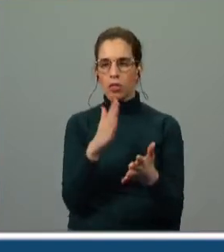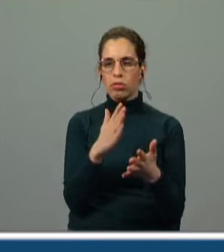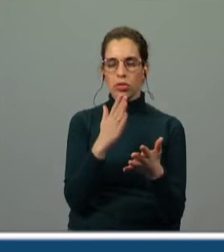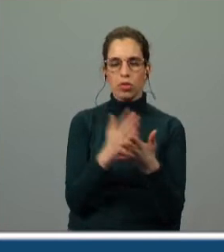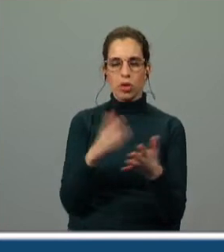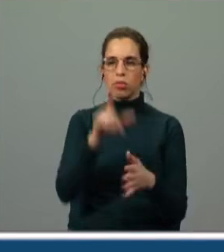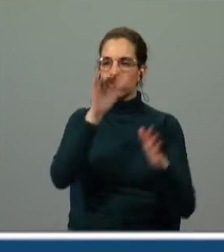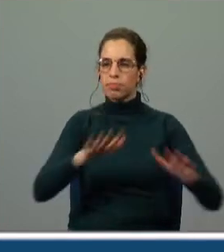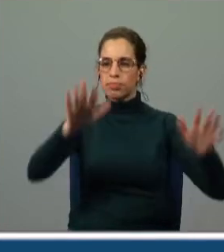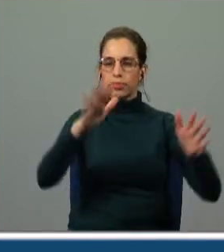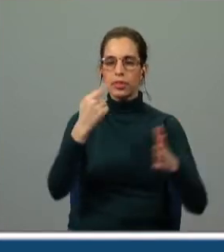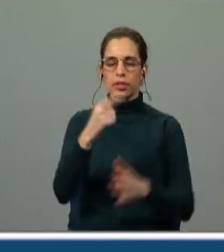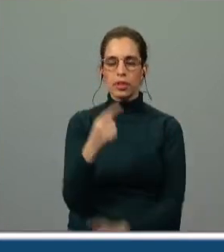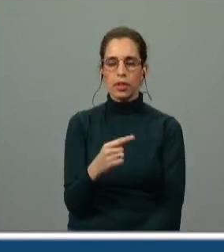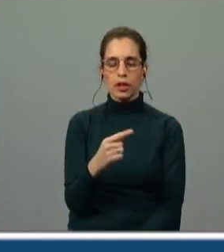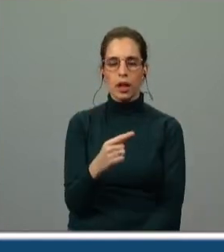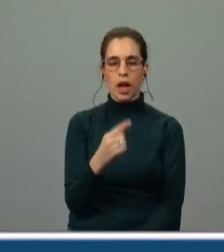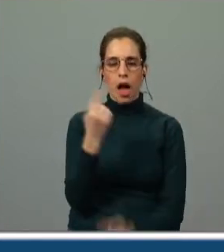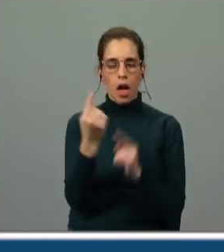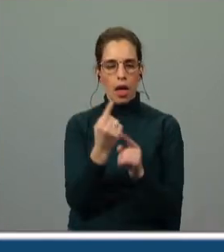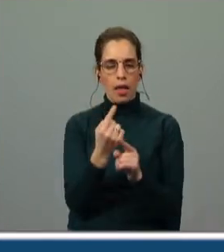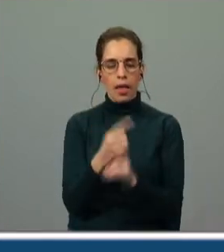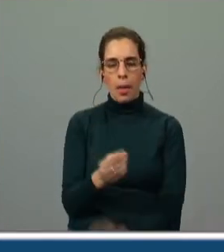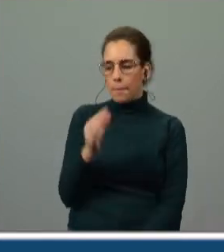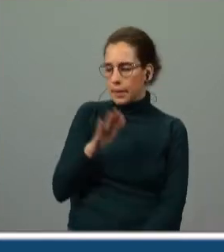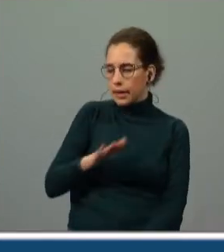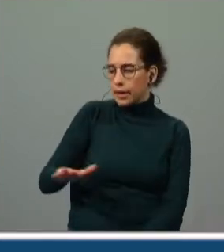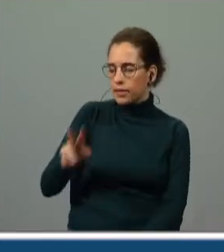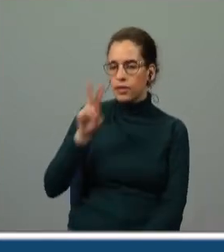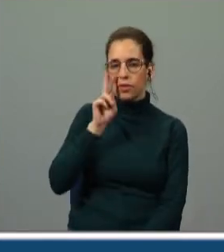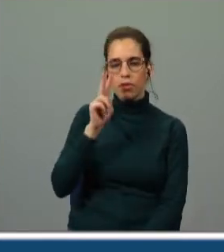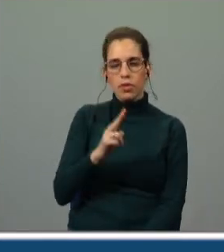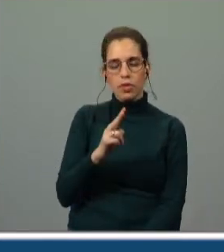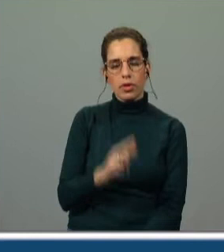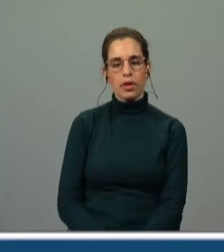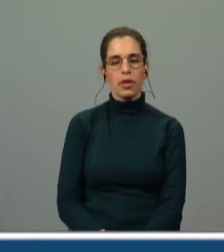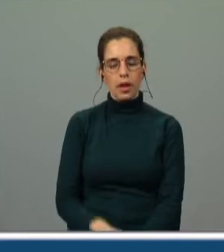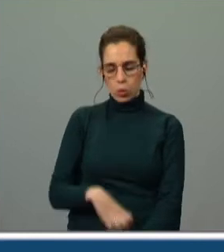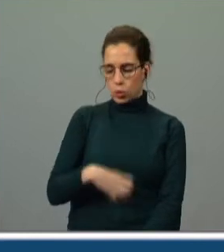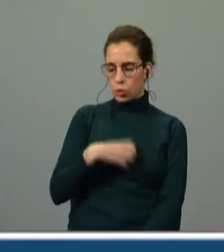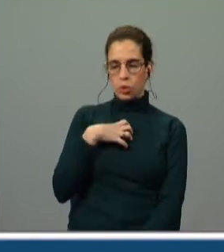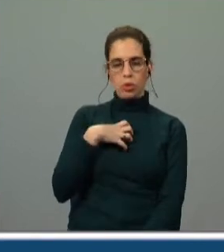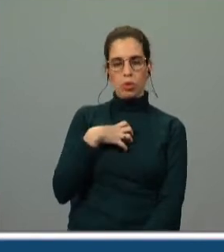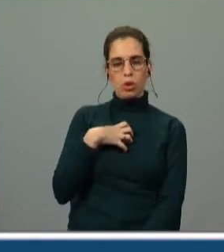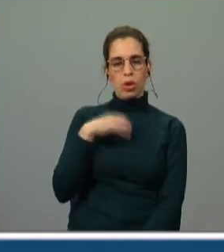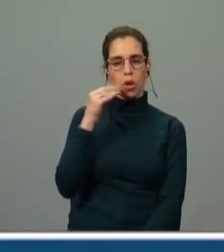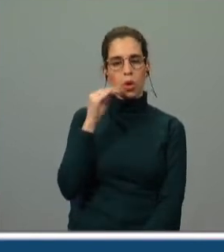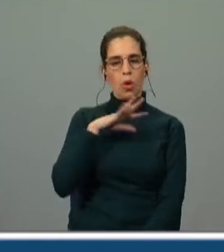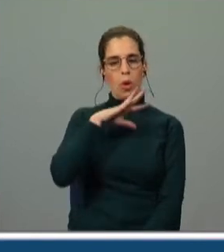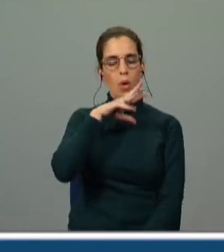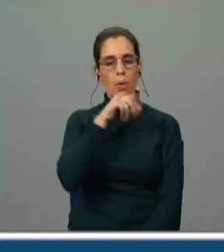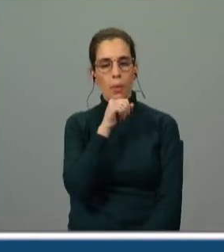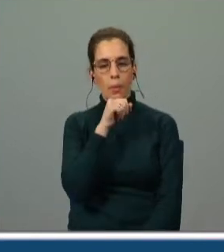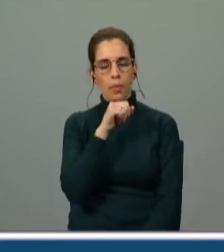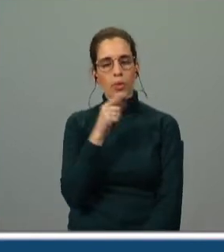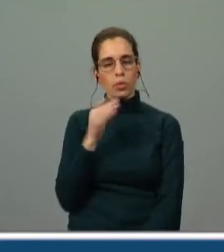rapinas aéreas têm o intento. Como pequenas crianças viu a gente terem tão piadoso sentimento como que a mãe de Nino já misturaram